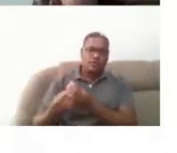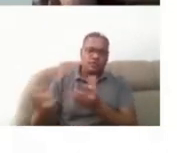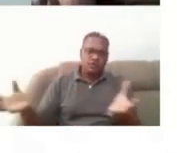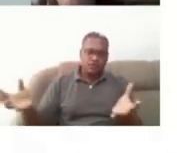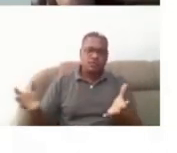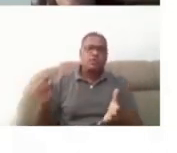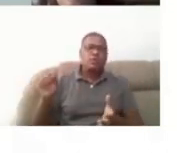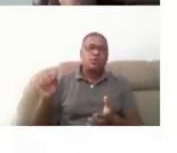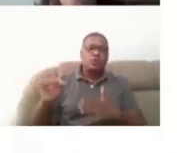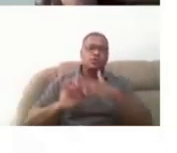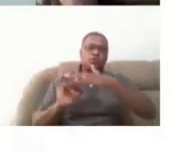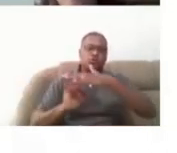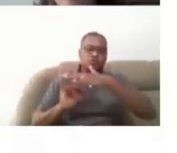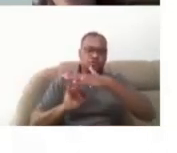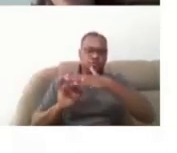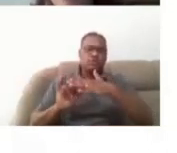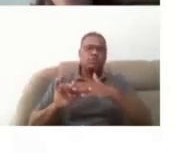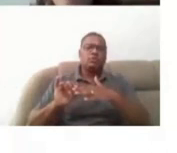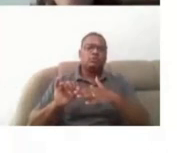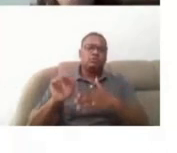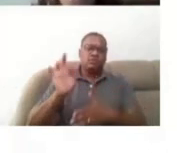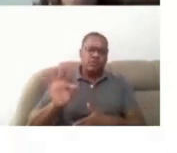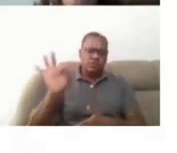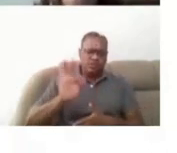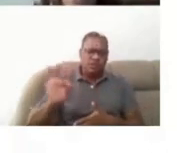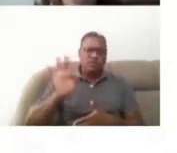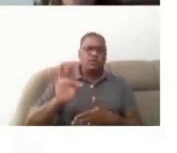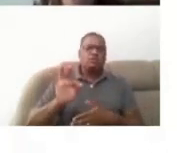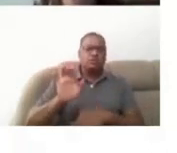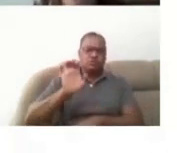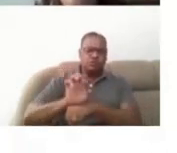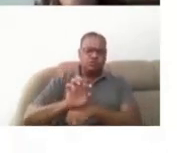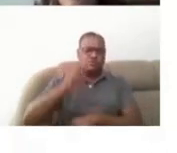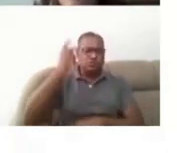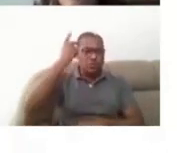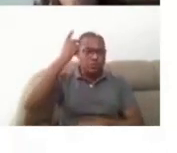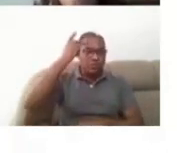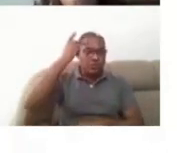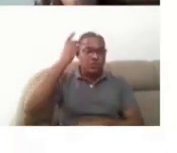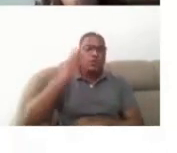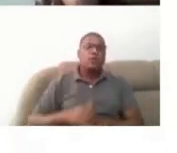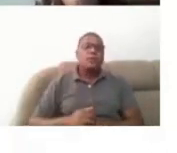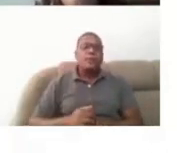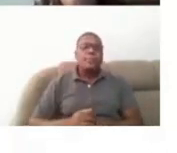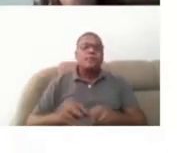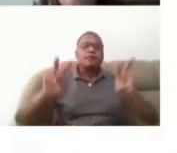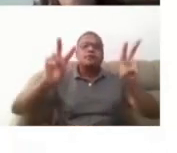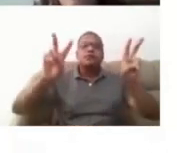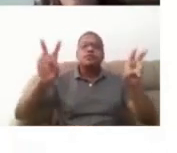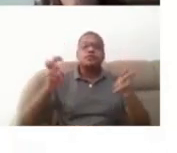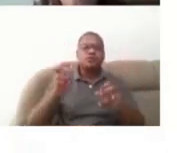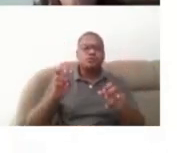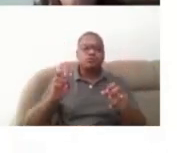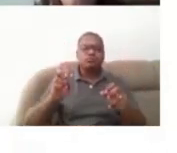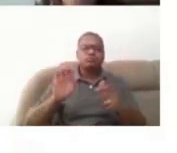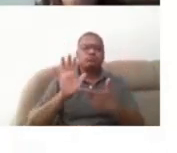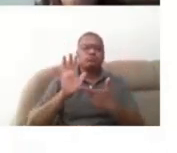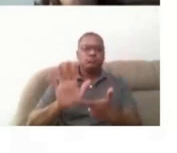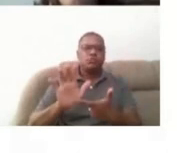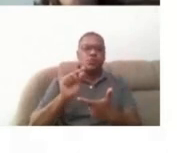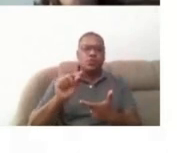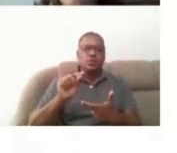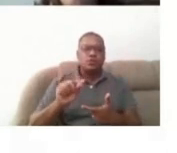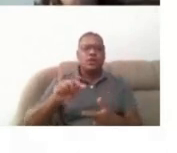de ensino superior pública do estado de São Paulo, tá? Então, o título da apresentação do meu trabalho hoje aqui é a